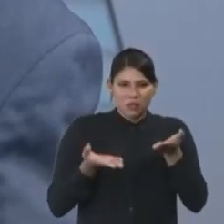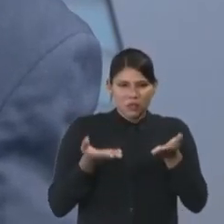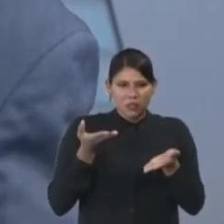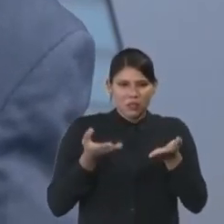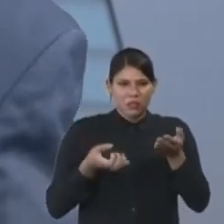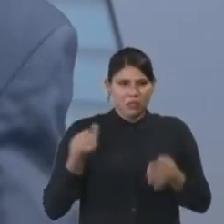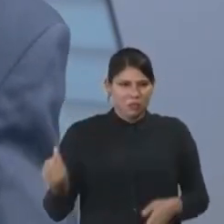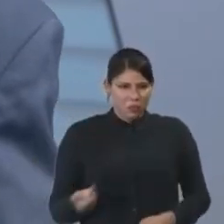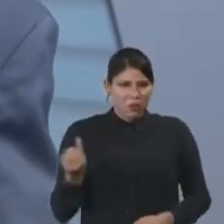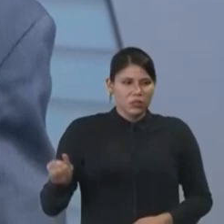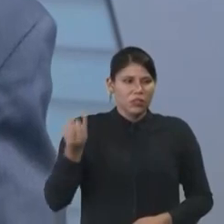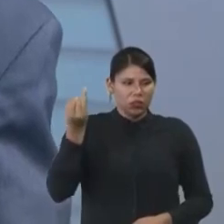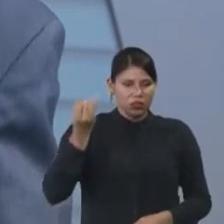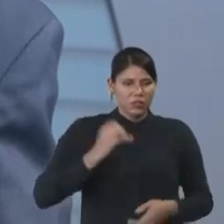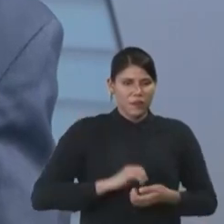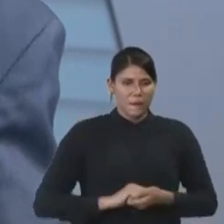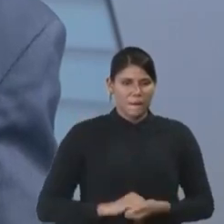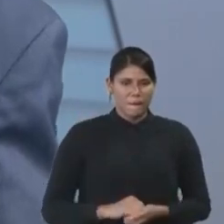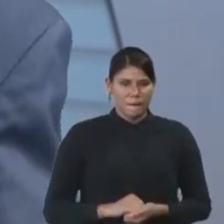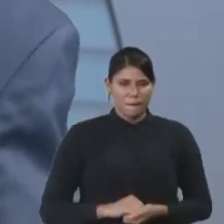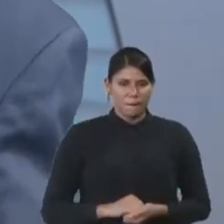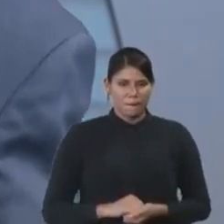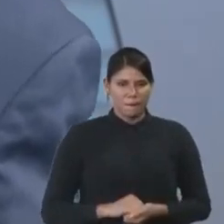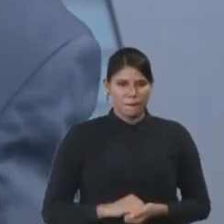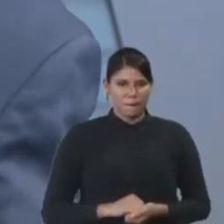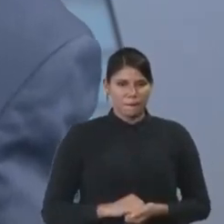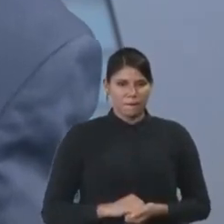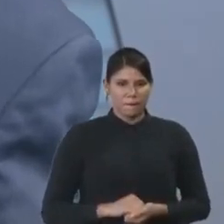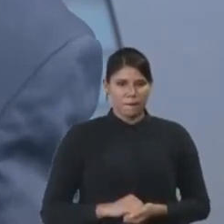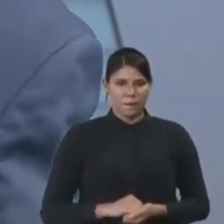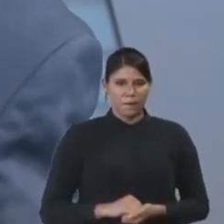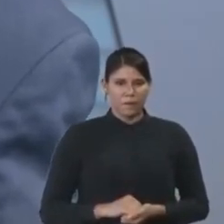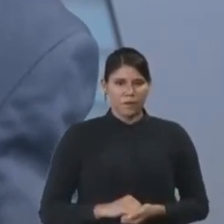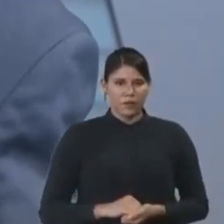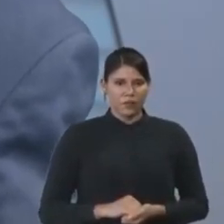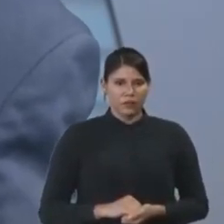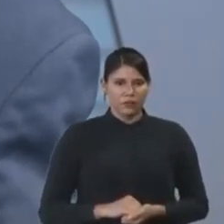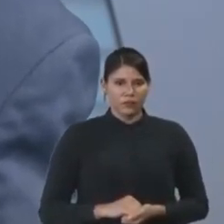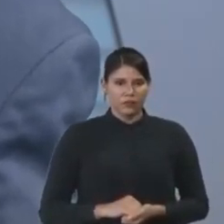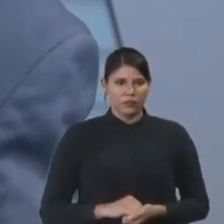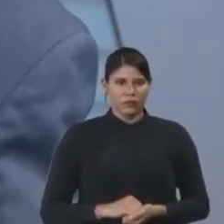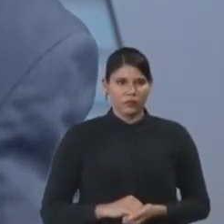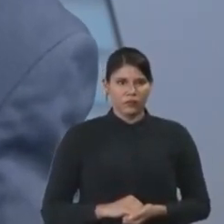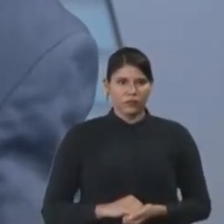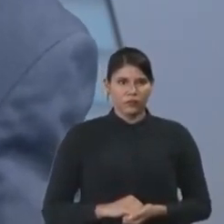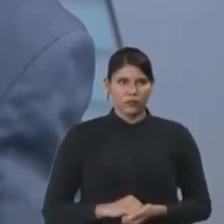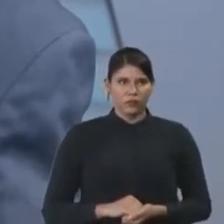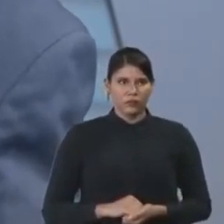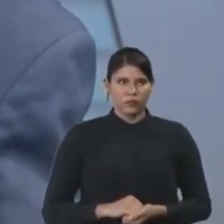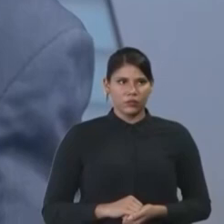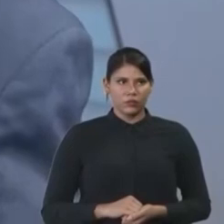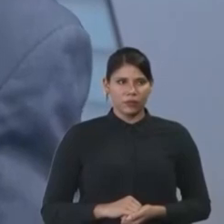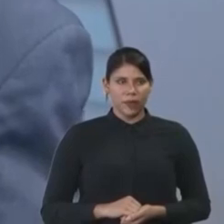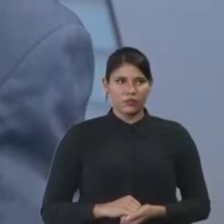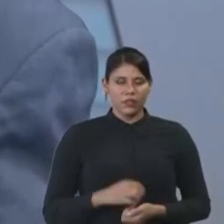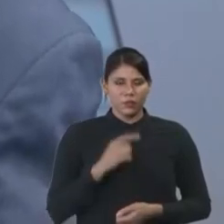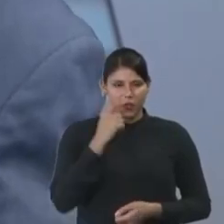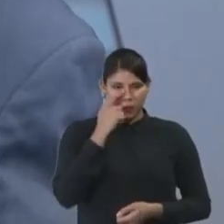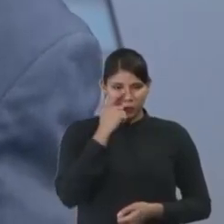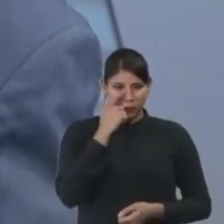importantes nos parlamentos britânicos, lá da França, da Alemanha. Aqui no Brasil, criou-se um Partido Verde que, na verdade, nunca